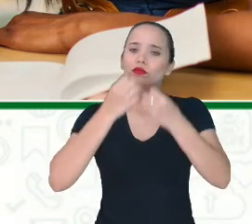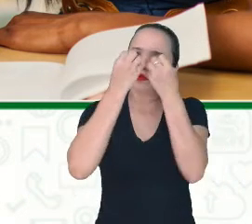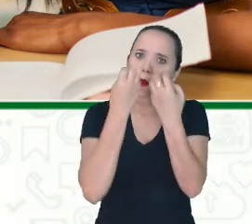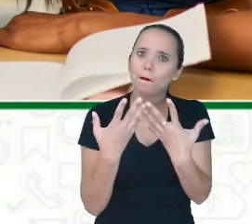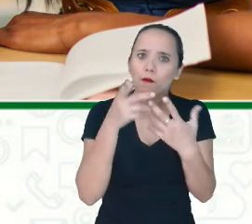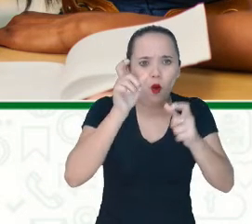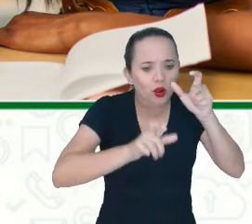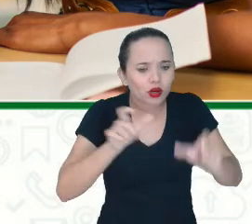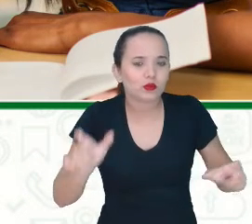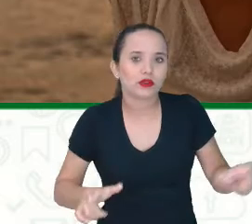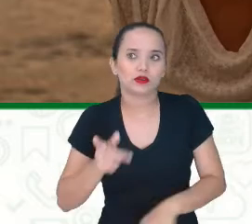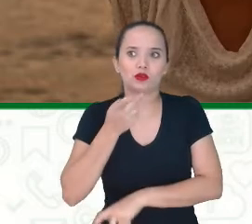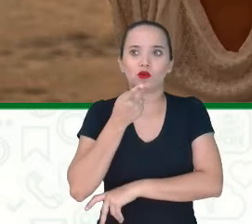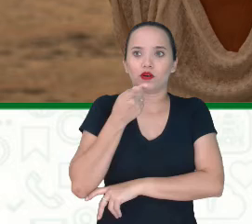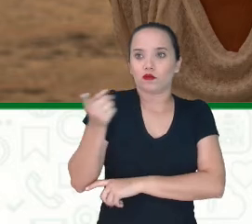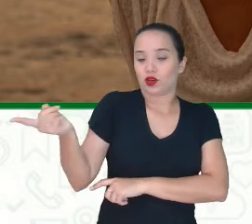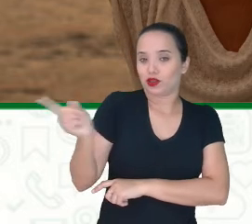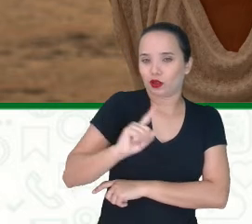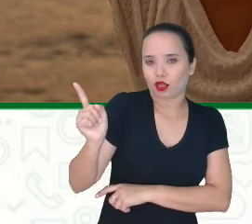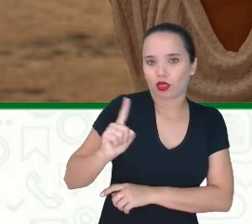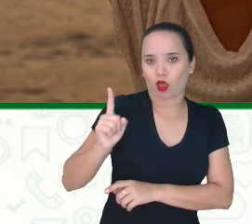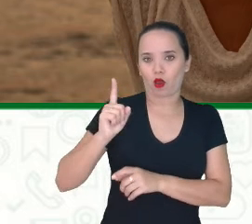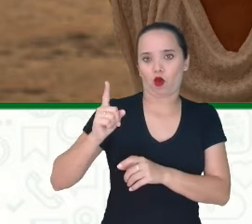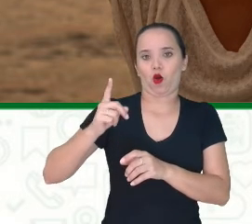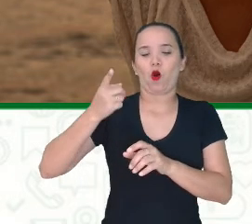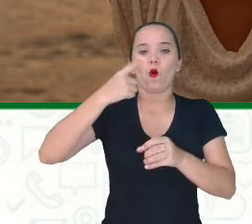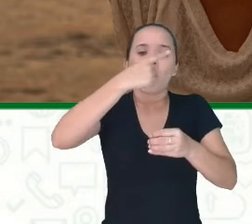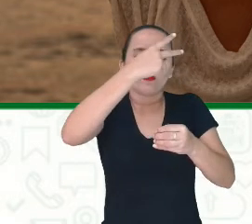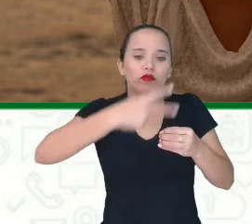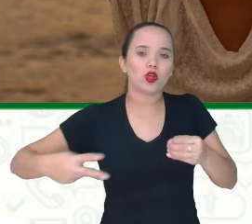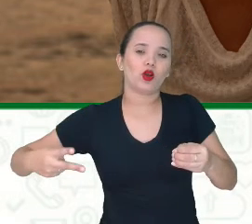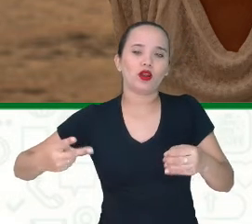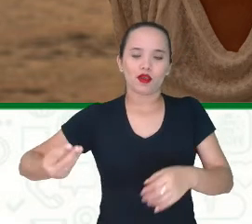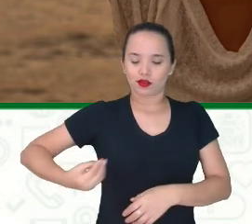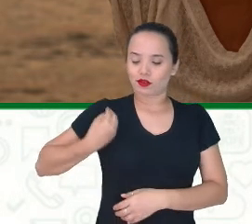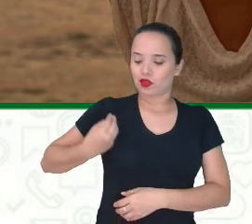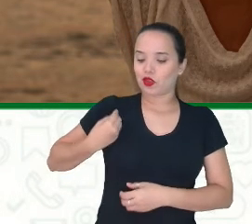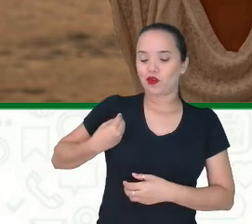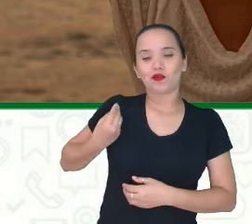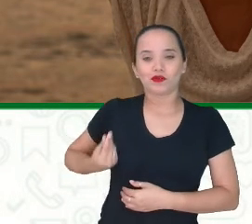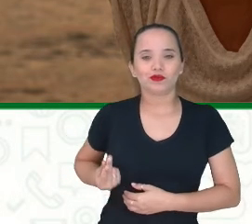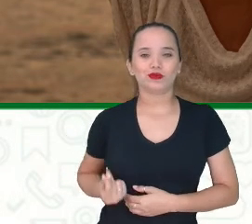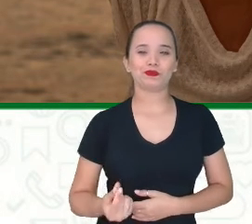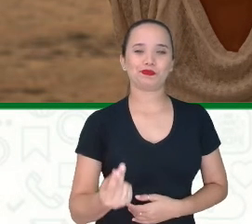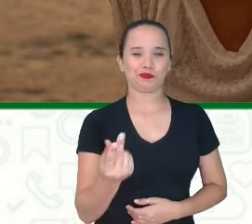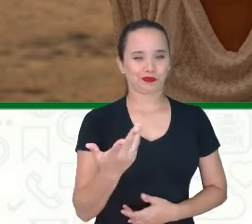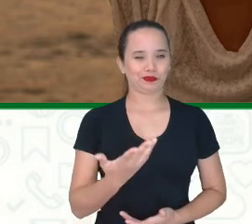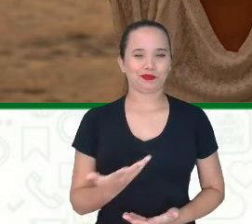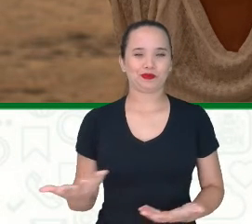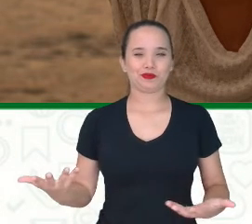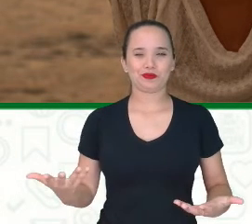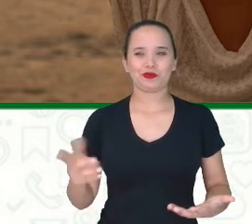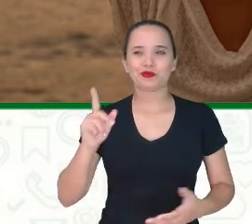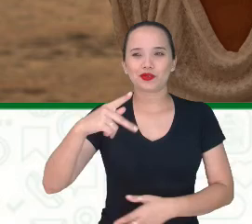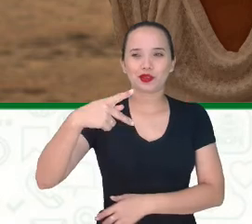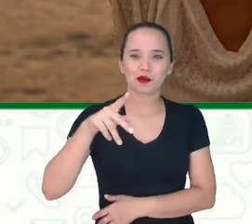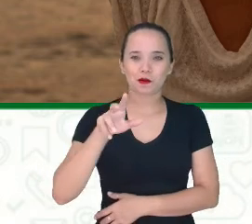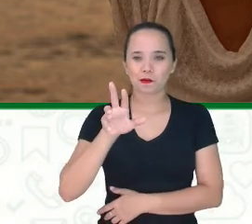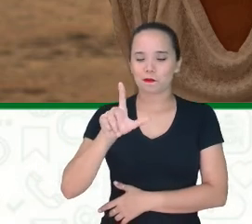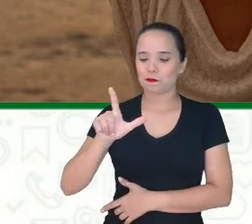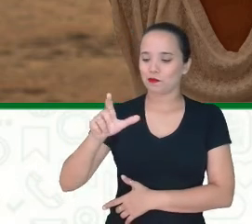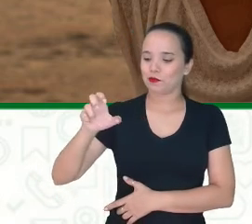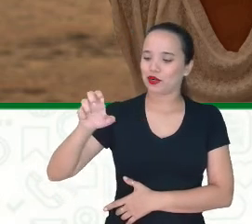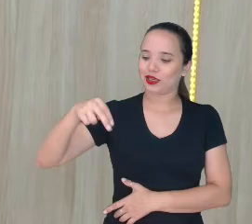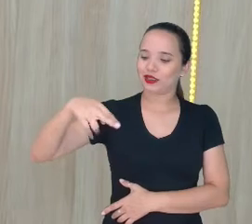Diga não A violência Viva a vida Em sua plenitude Professora A plenitude É o